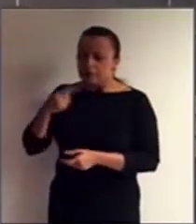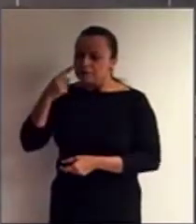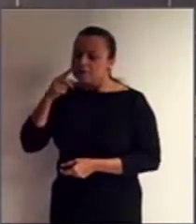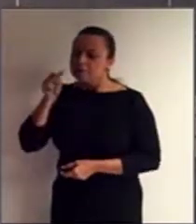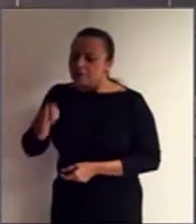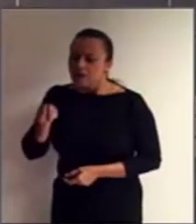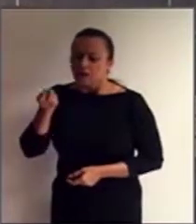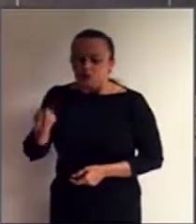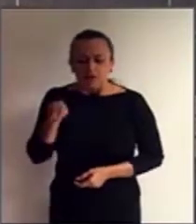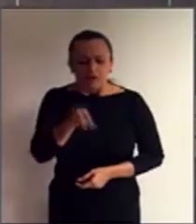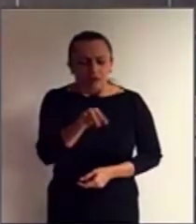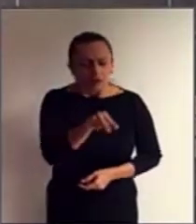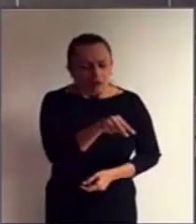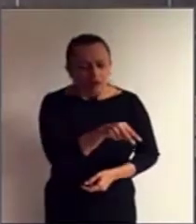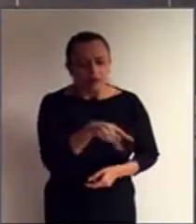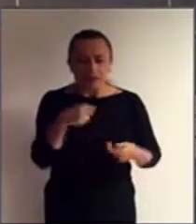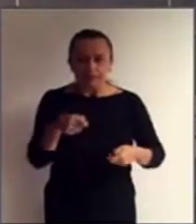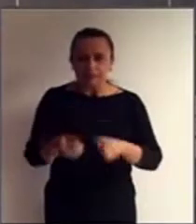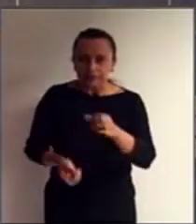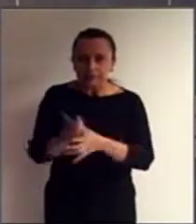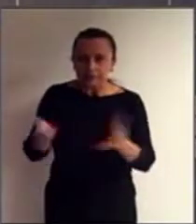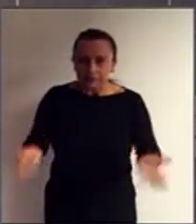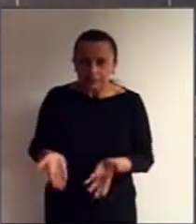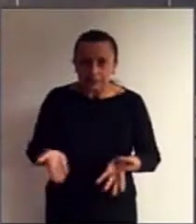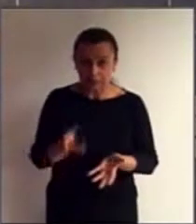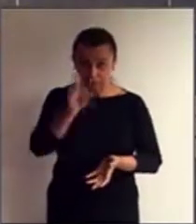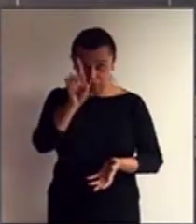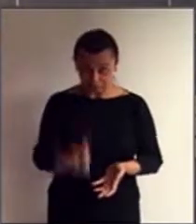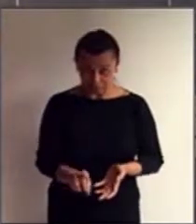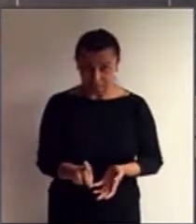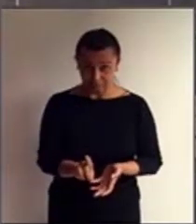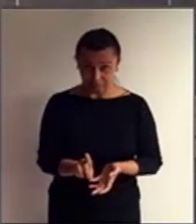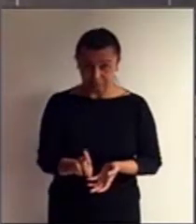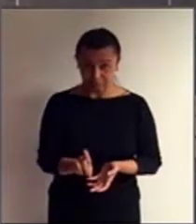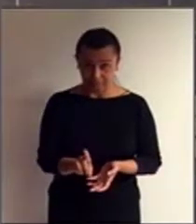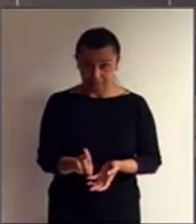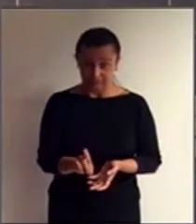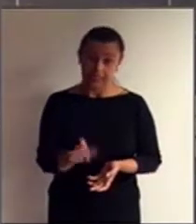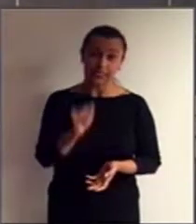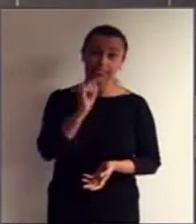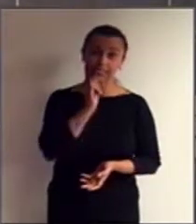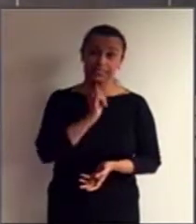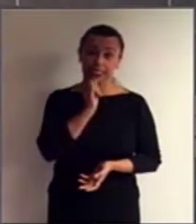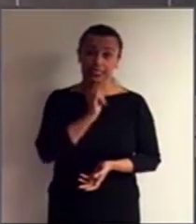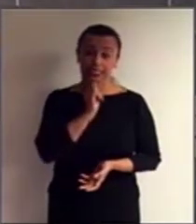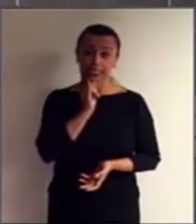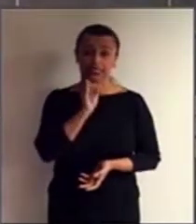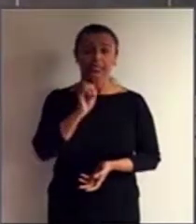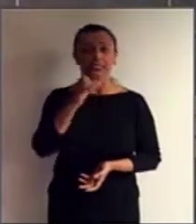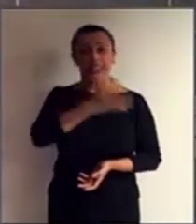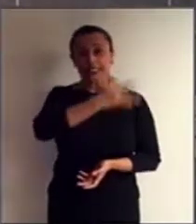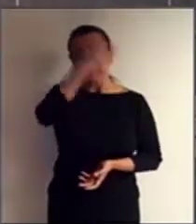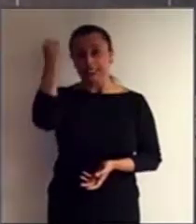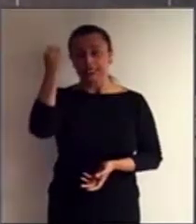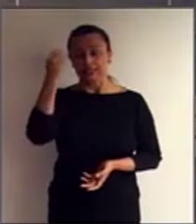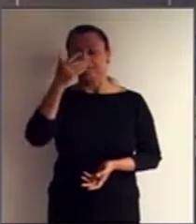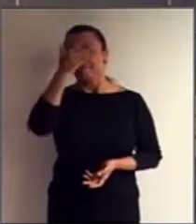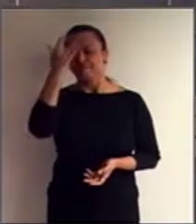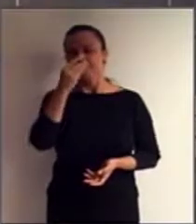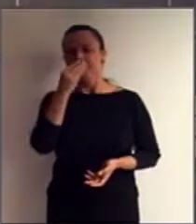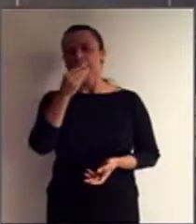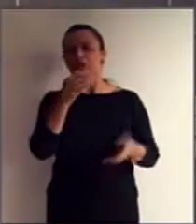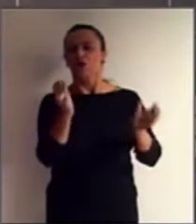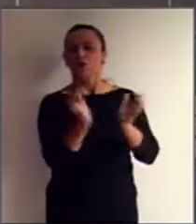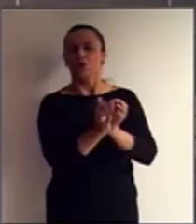realizados e concretizados os seus direitos, por exemplo, esquecer-se da pessoa com deficiência.